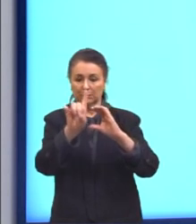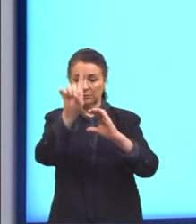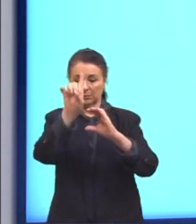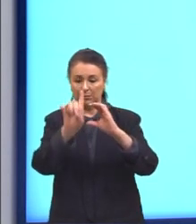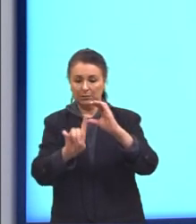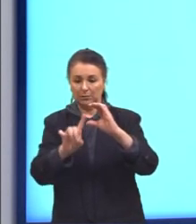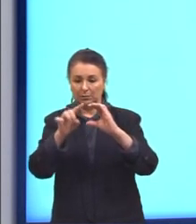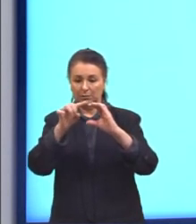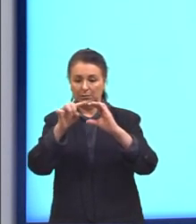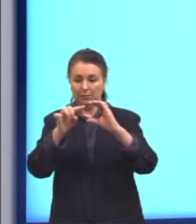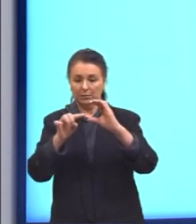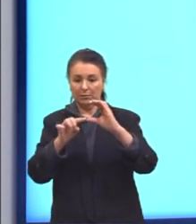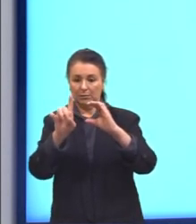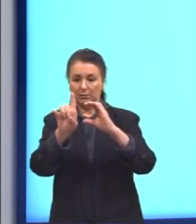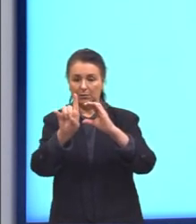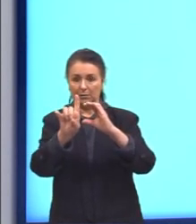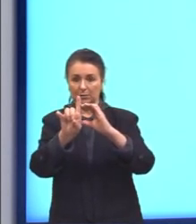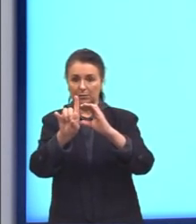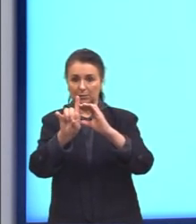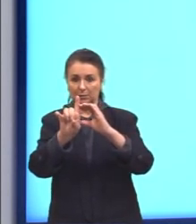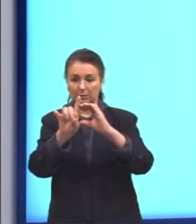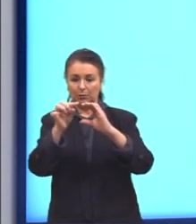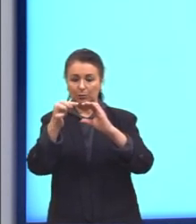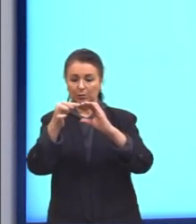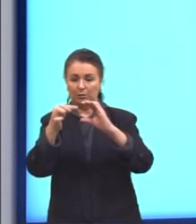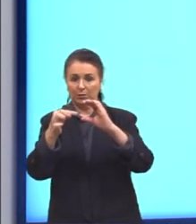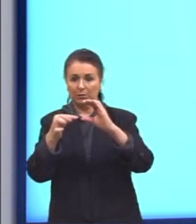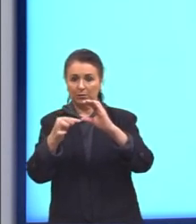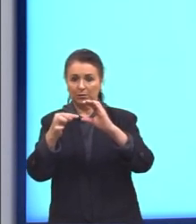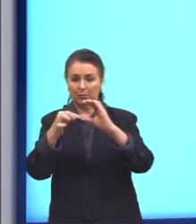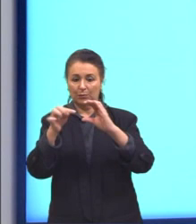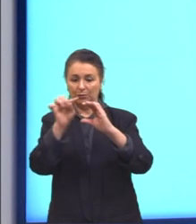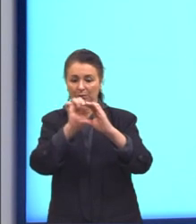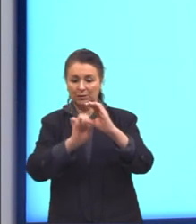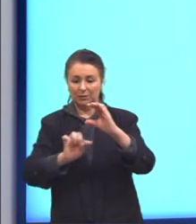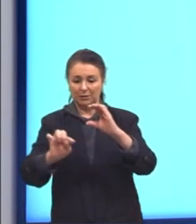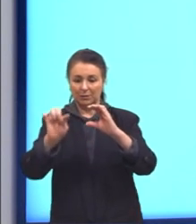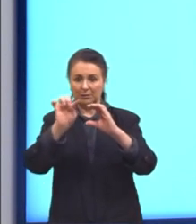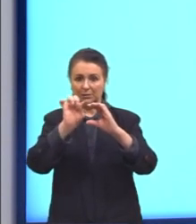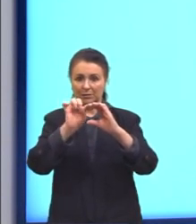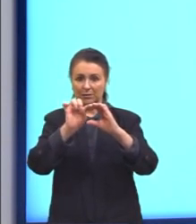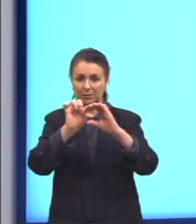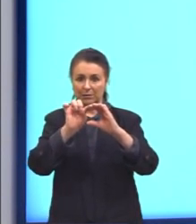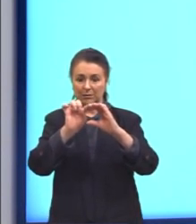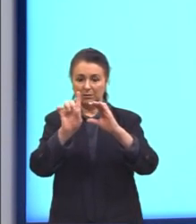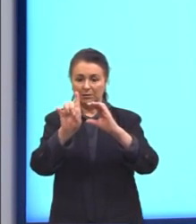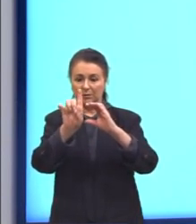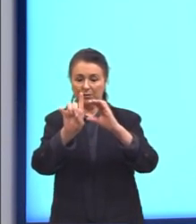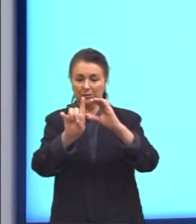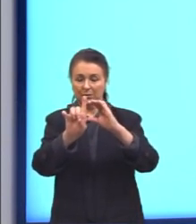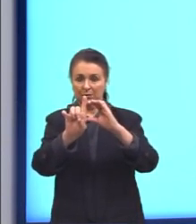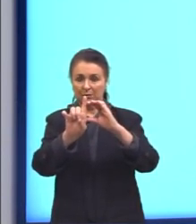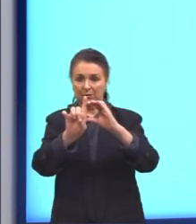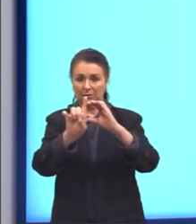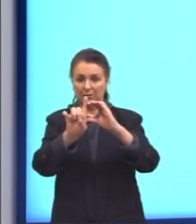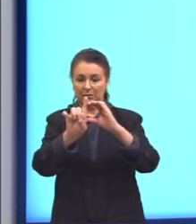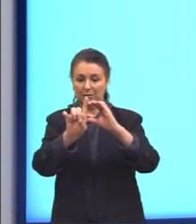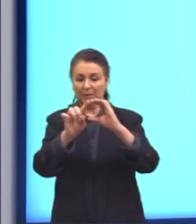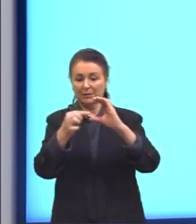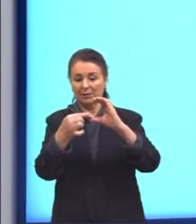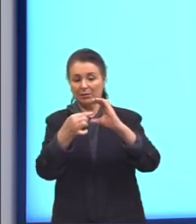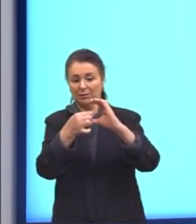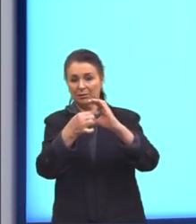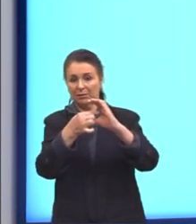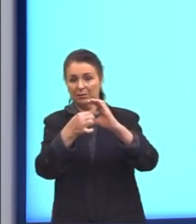centro. Então aqui nós ligamos dois pontos da circunferência, mas o segmento formado, ele passa pelo centro.